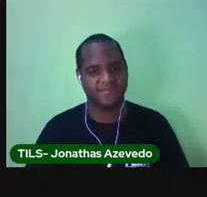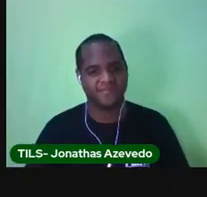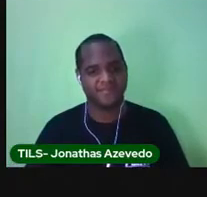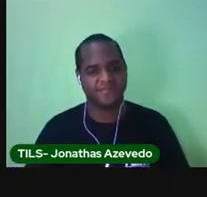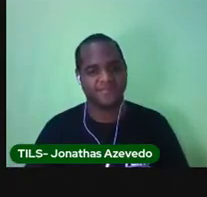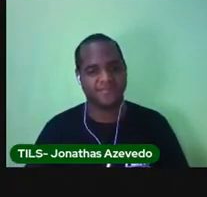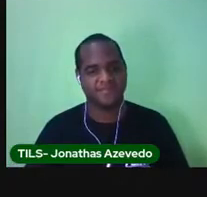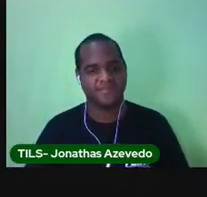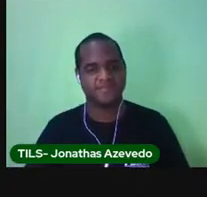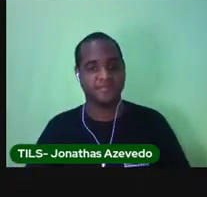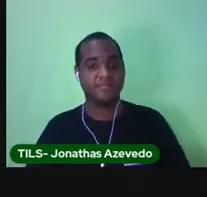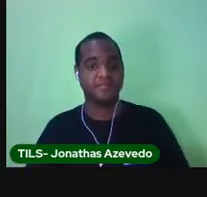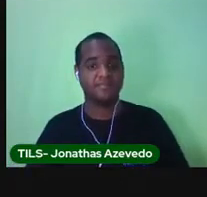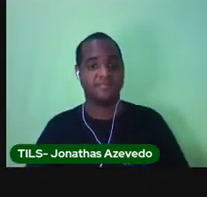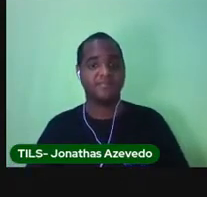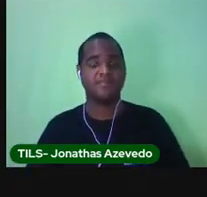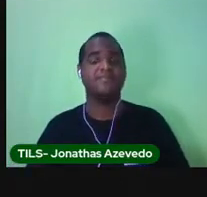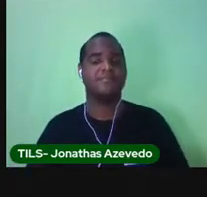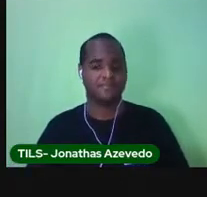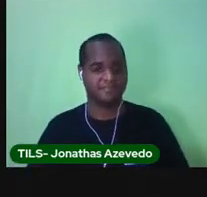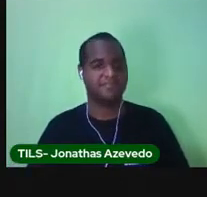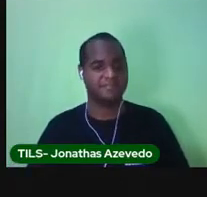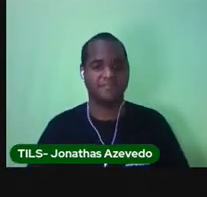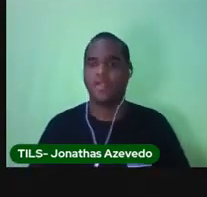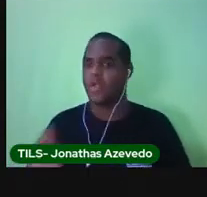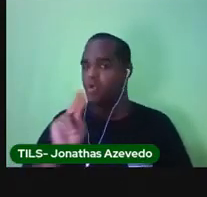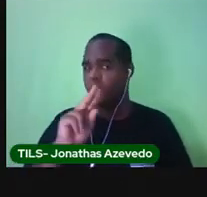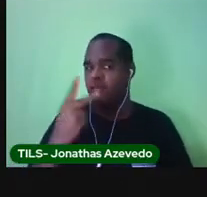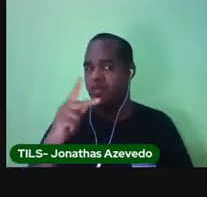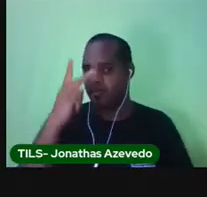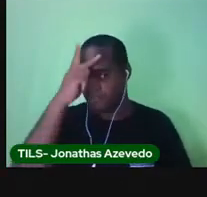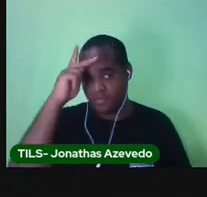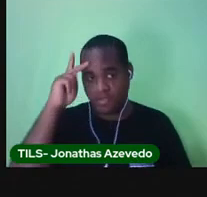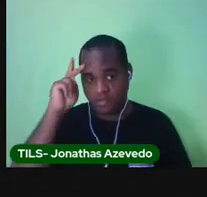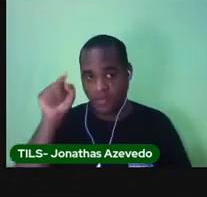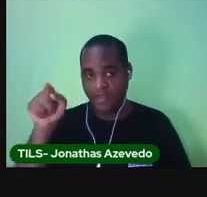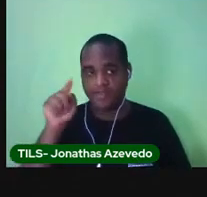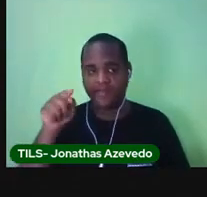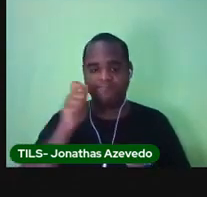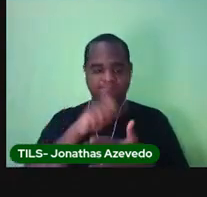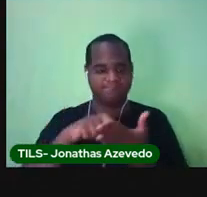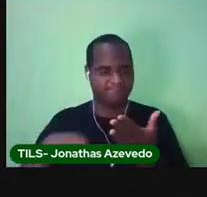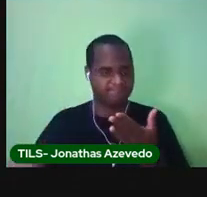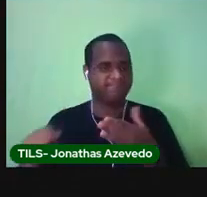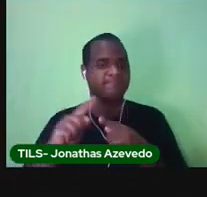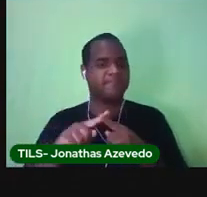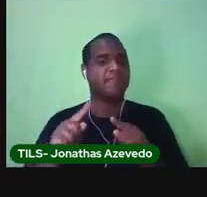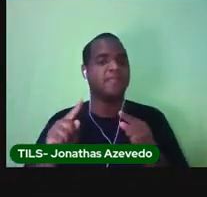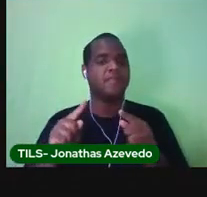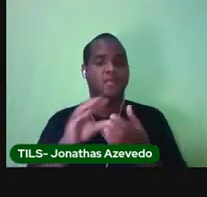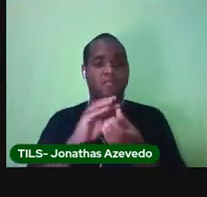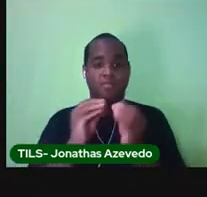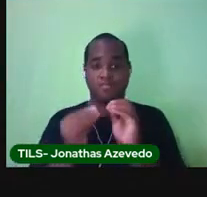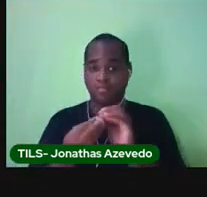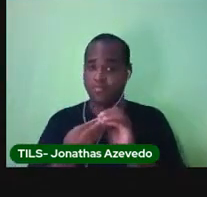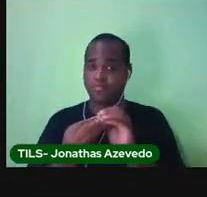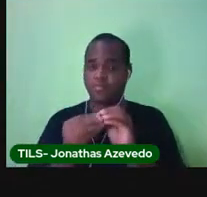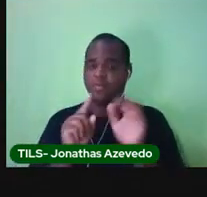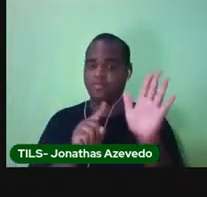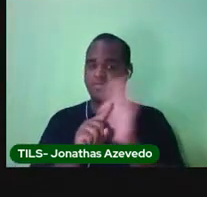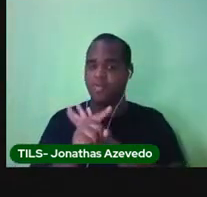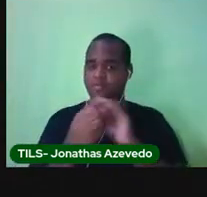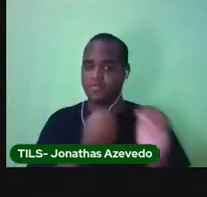Isso. Escreve o nome da pessoa que escreveu o bilhete na linha da pergunta número